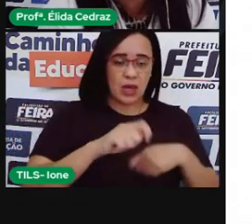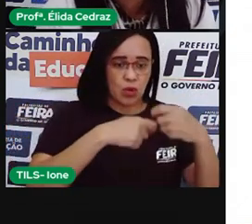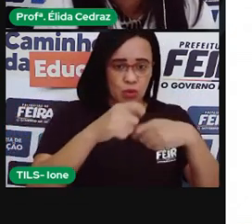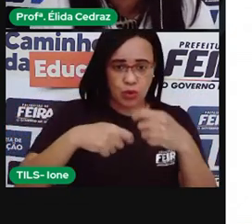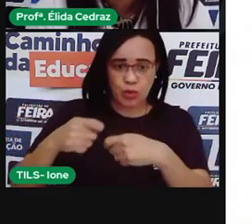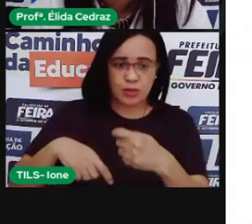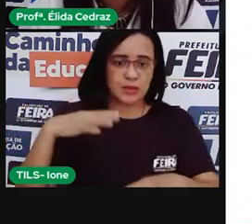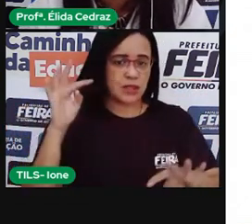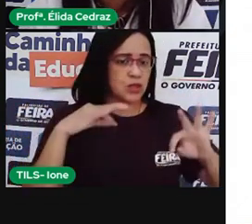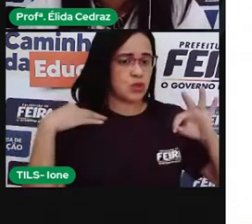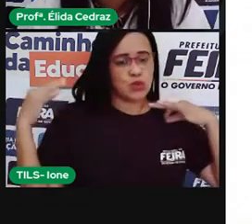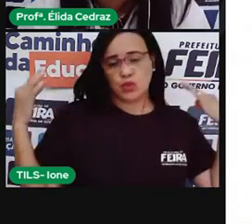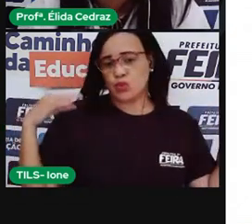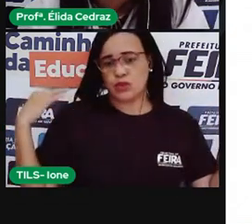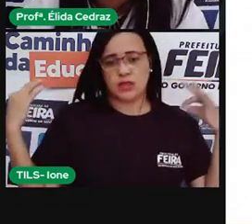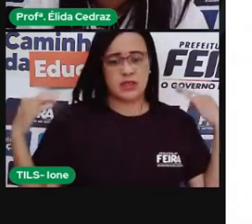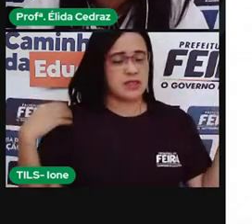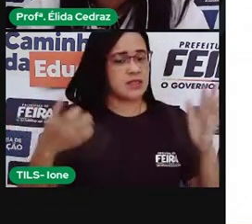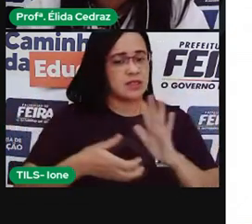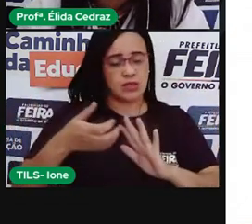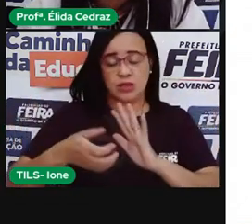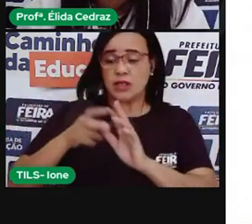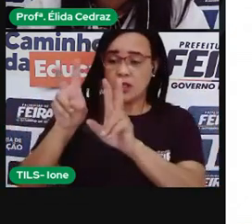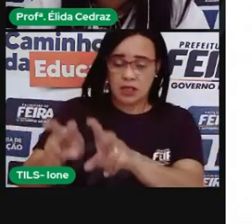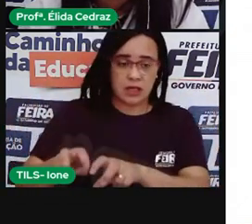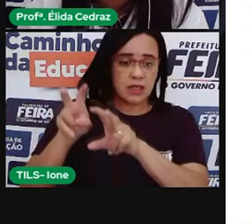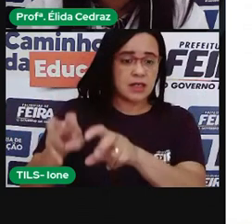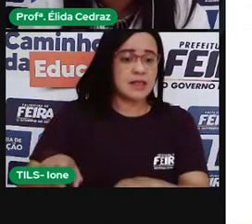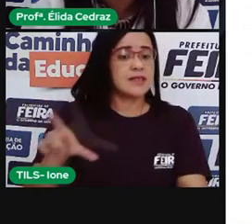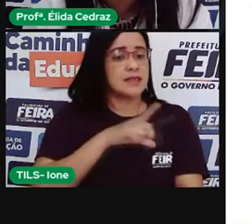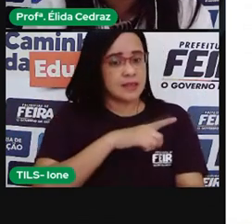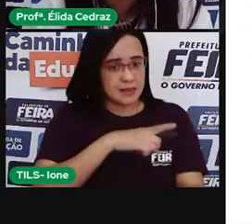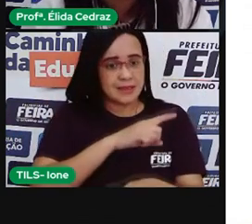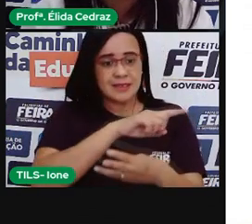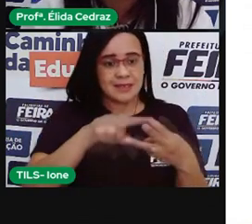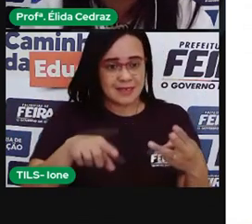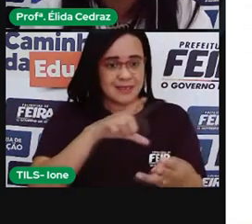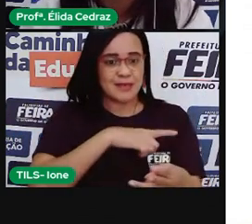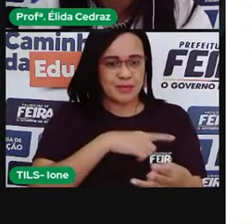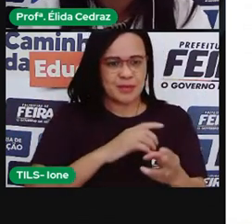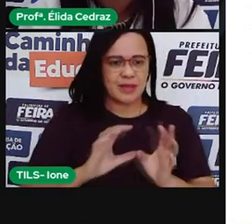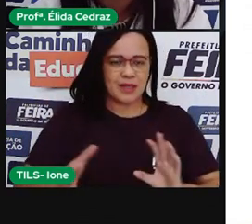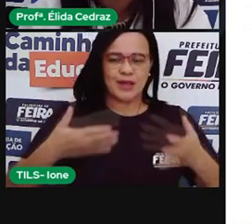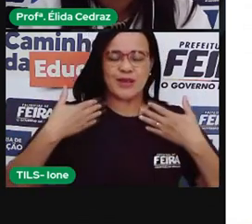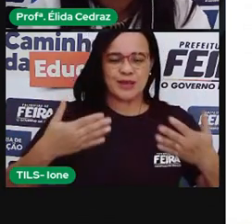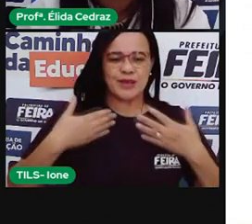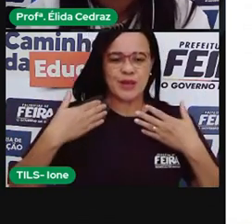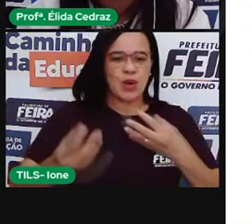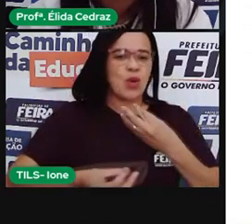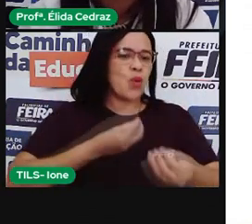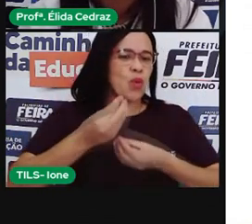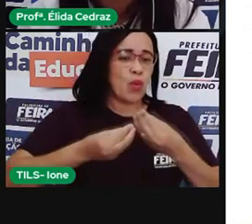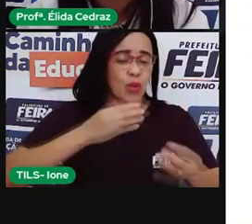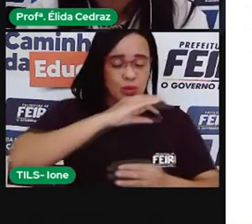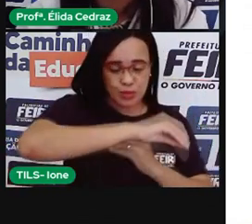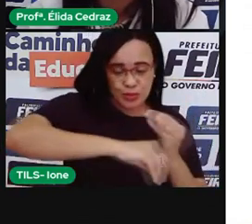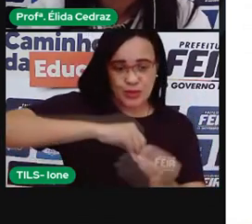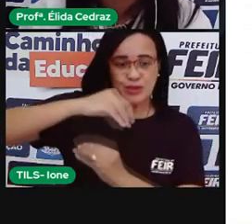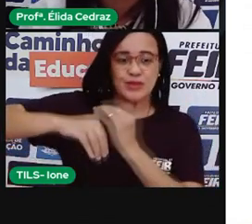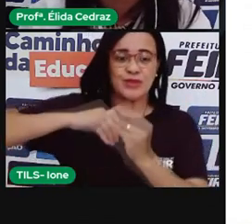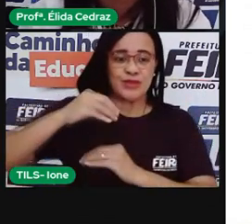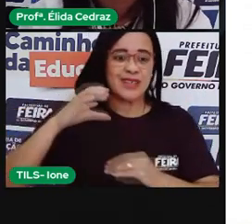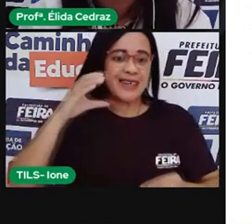pelo turismo, o extrativismo e agropecuário. O clima é tropical, com duas